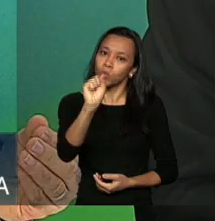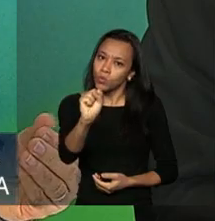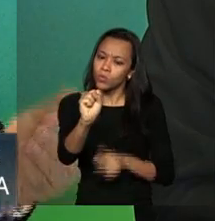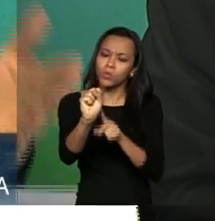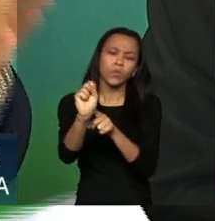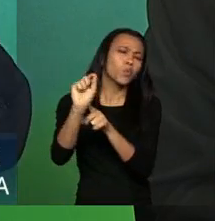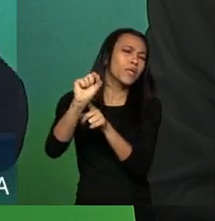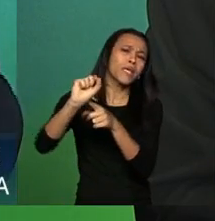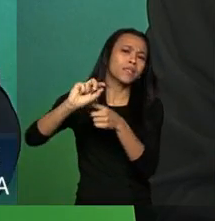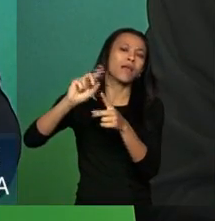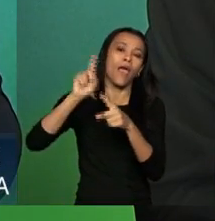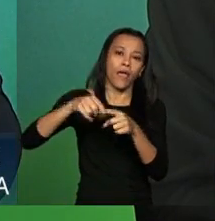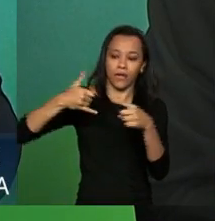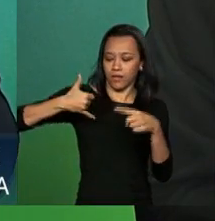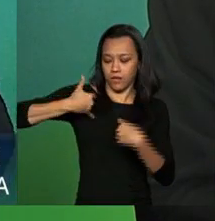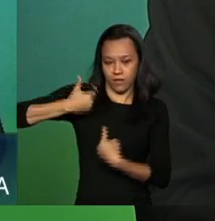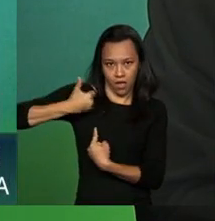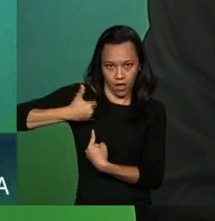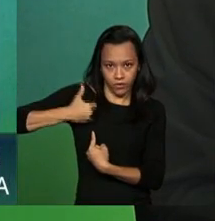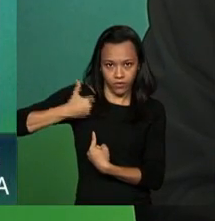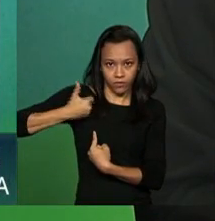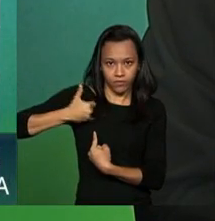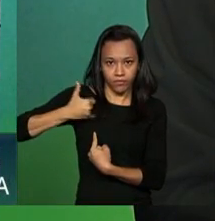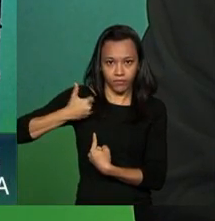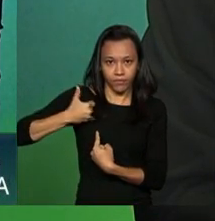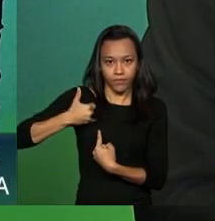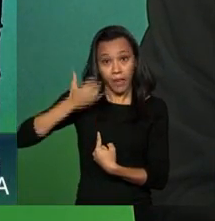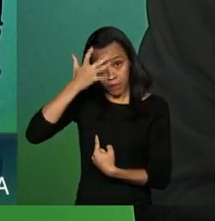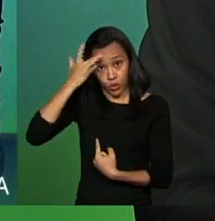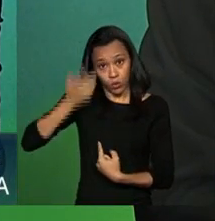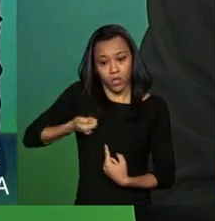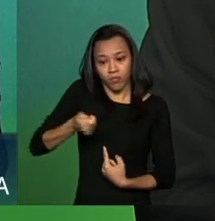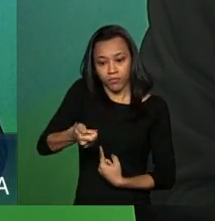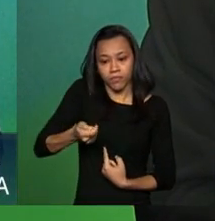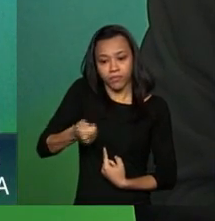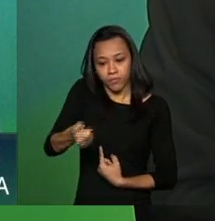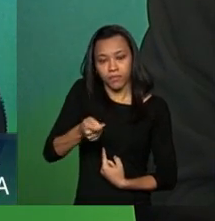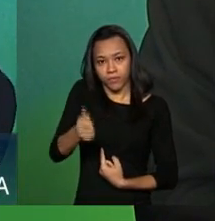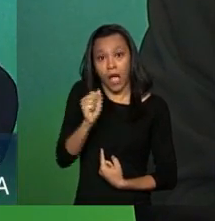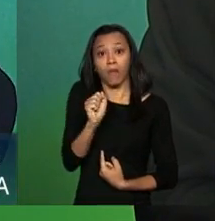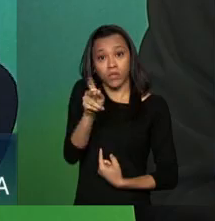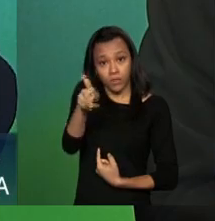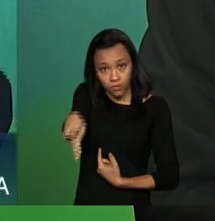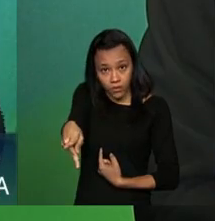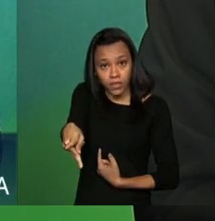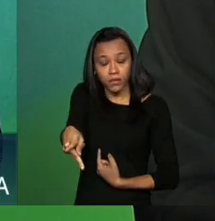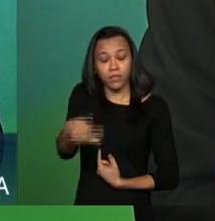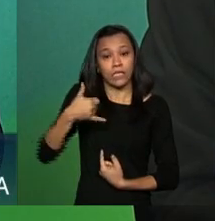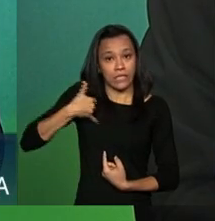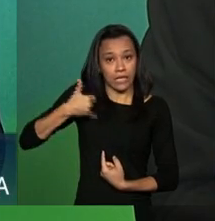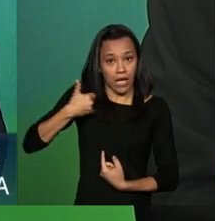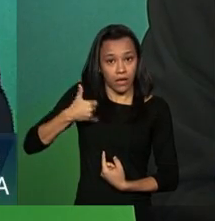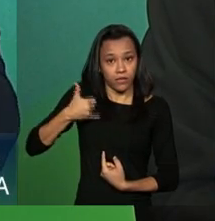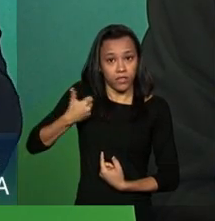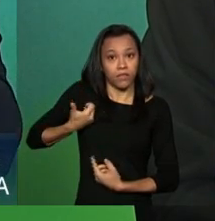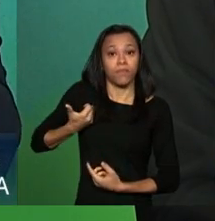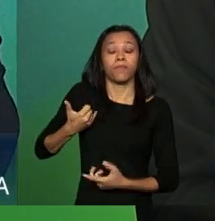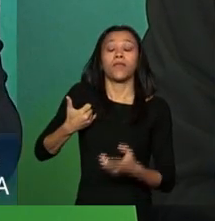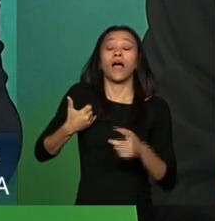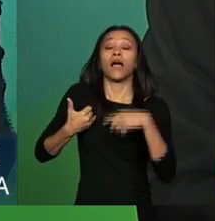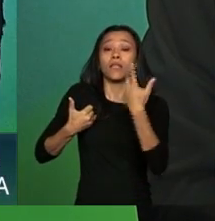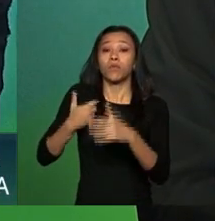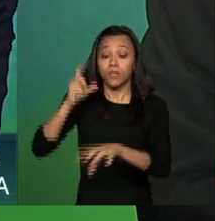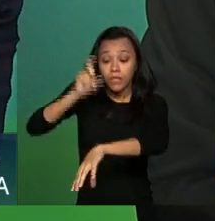a soma da idade do contribuinte, do beneficiário. No momento da aposentadoria, ele